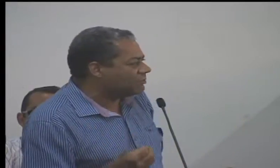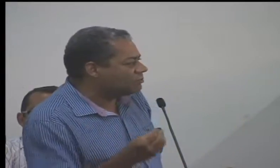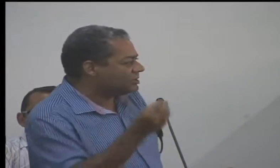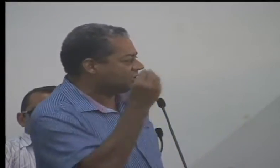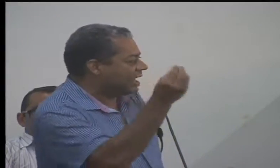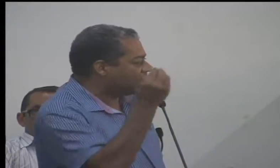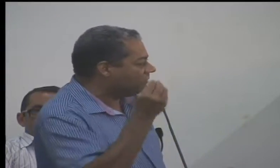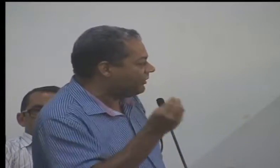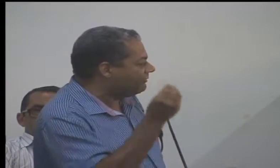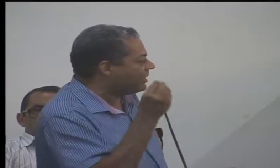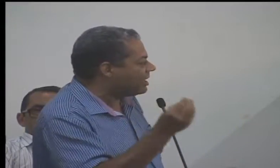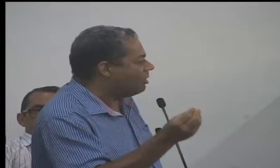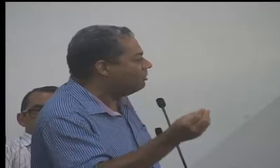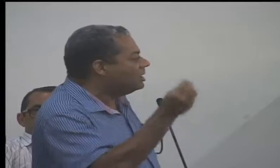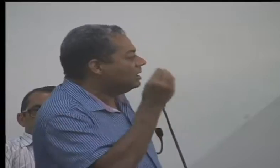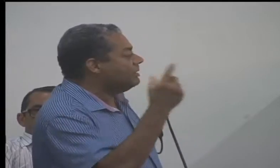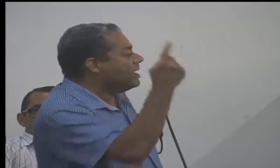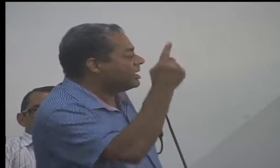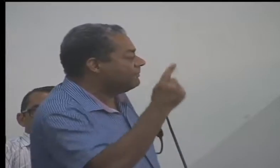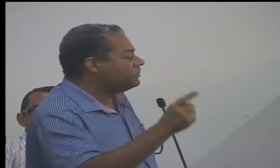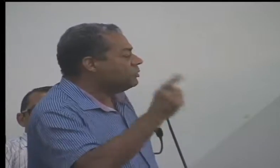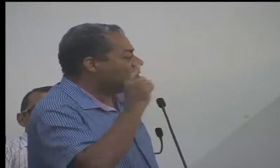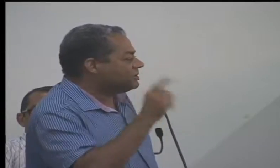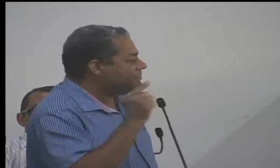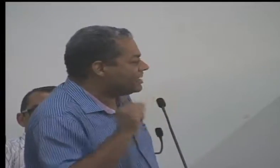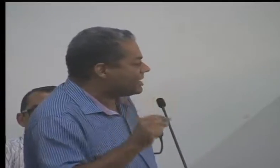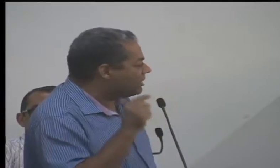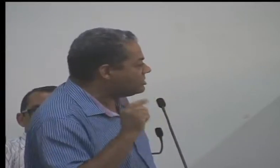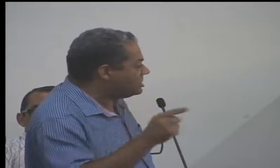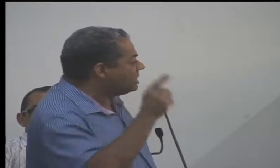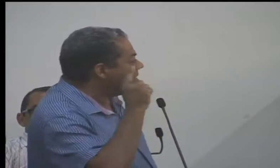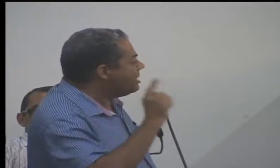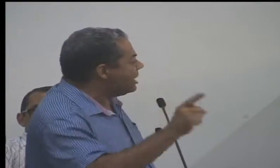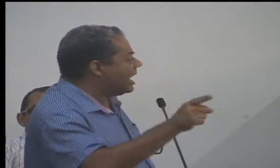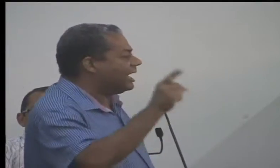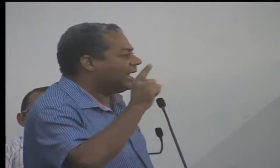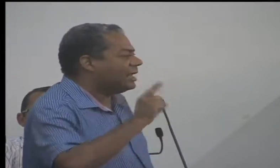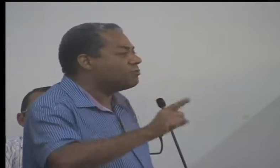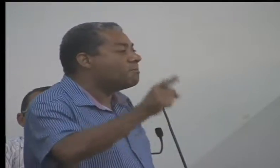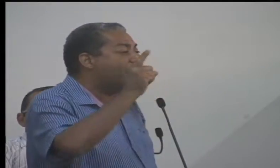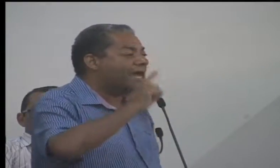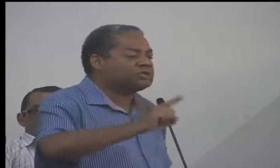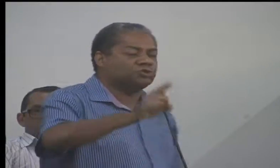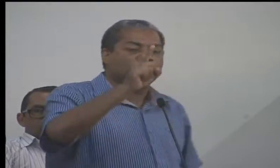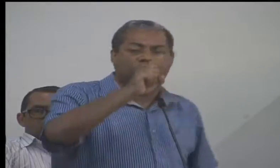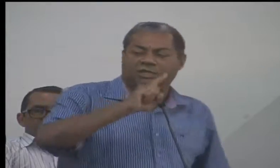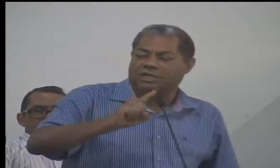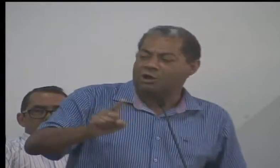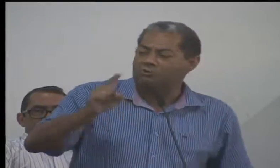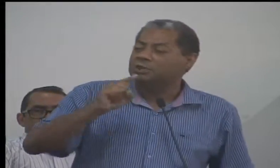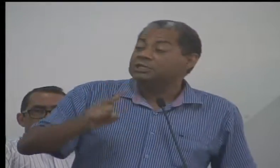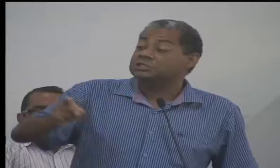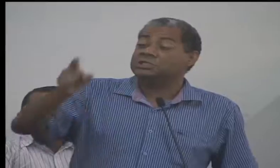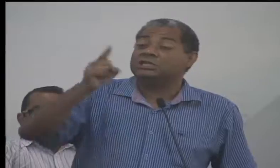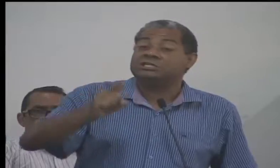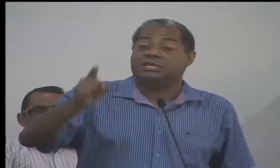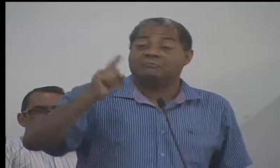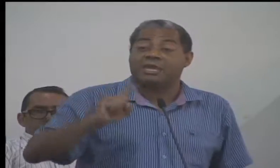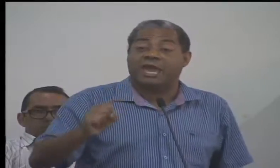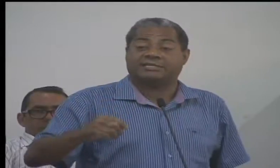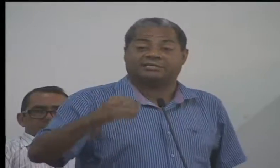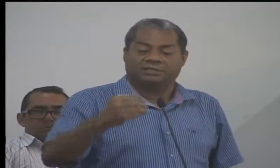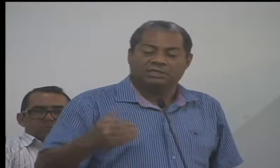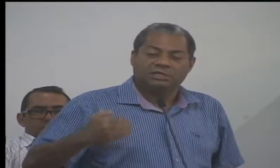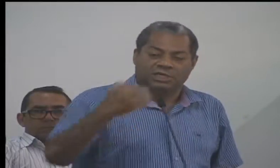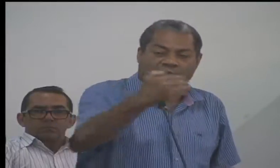para que possamos mostrar ao governo federal. Limeira. Os empresários de Limeira arrecadam mais de um bilhão de